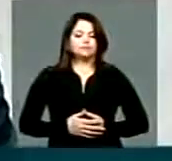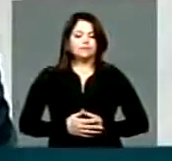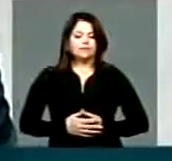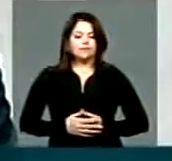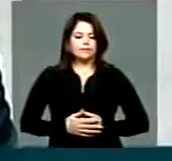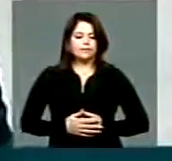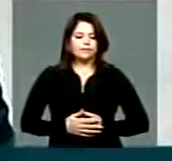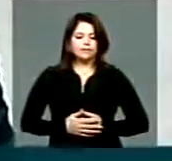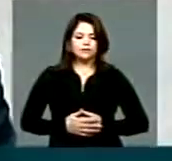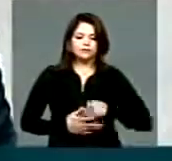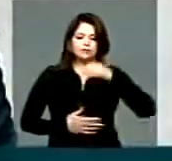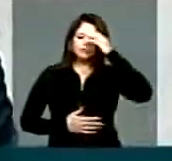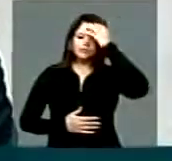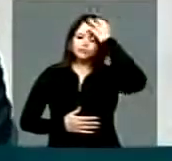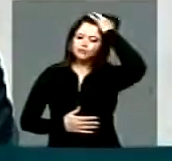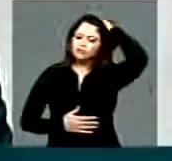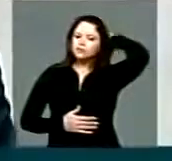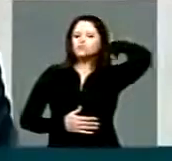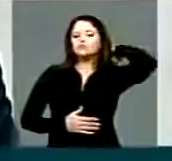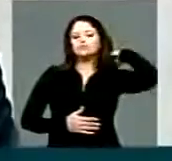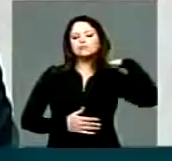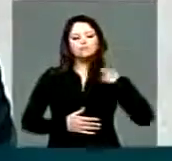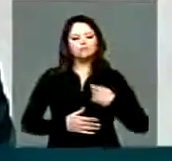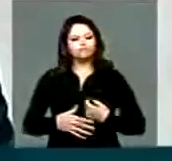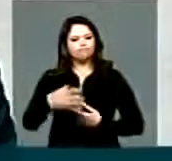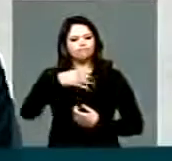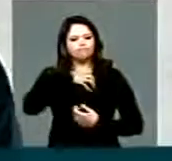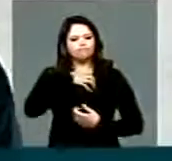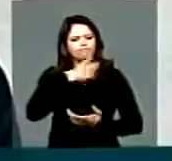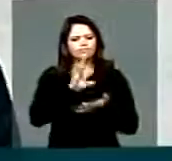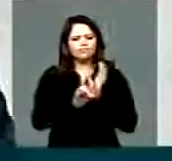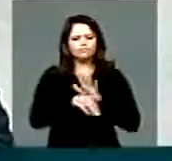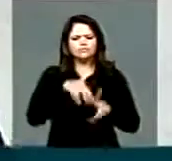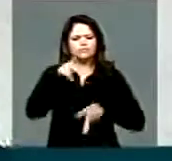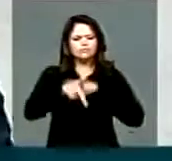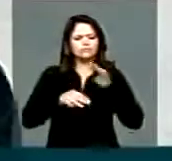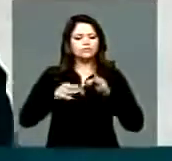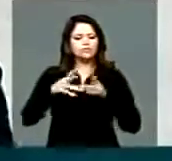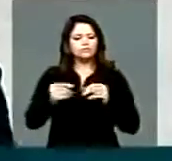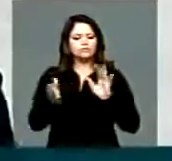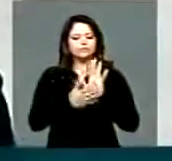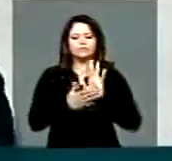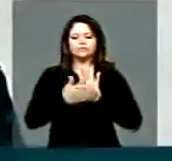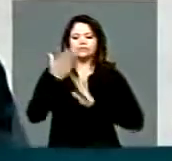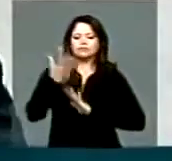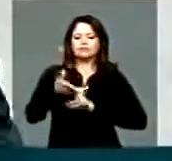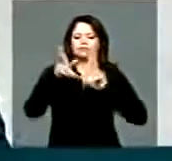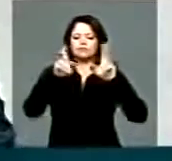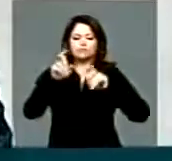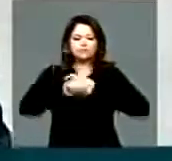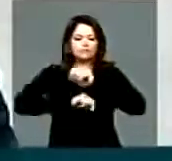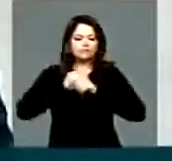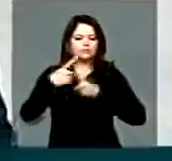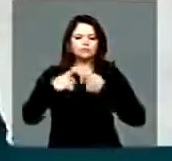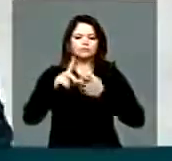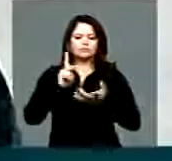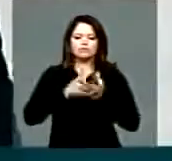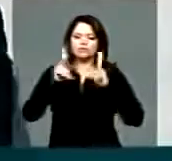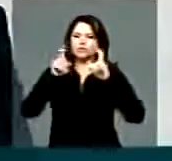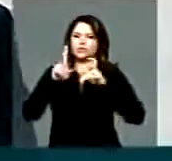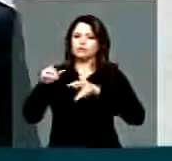atingido na alma, no sentimento daquele povo. Meus parabéns pelo tema, porque é um tema